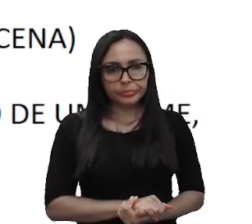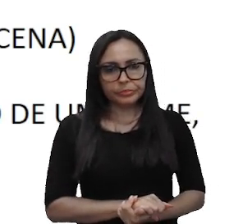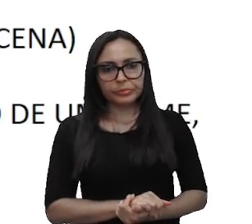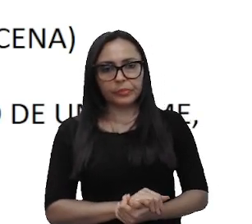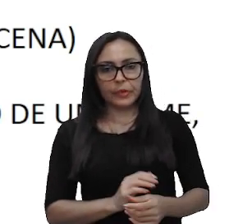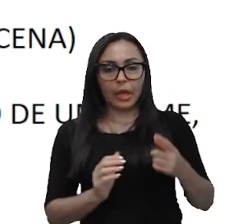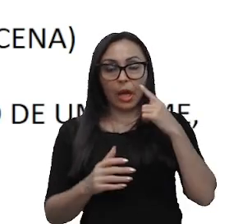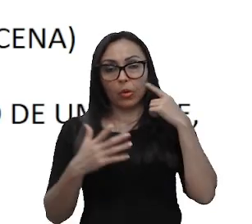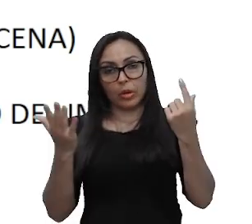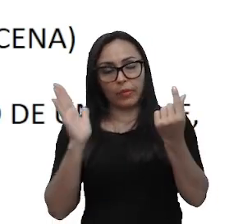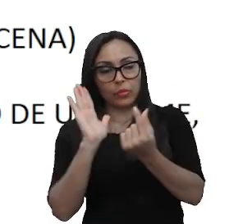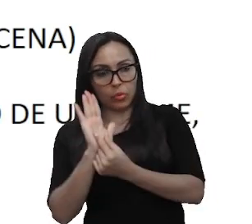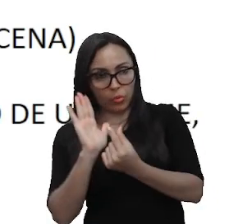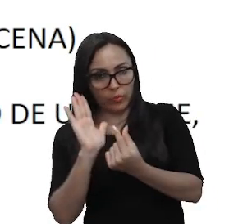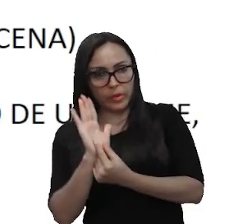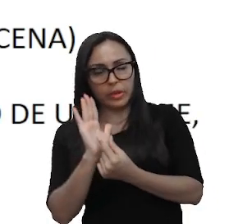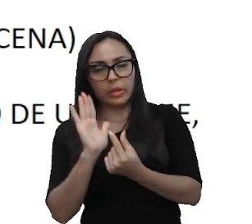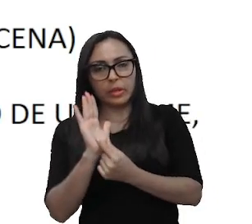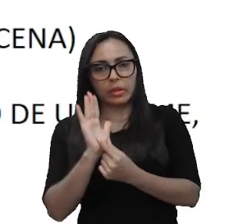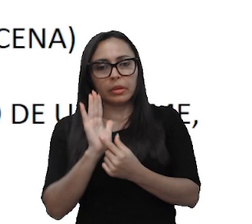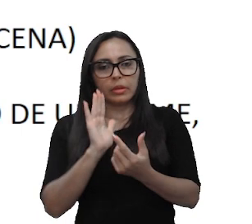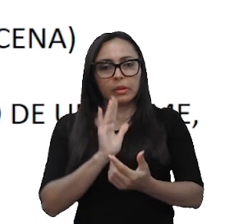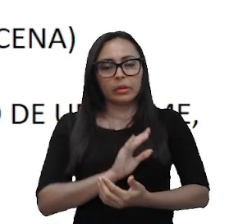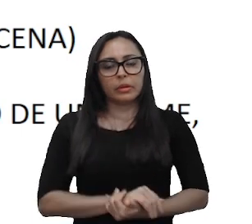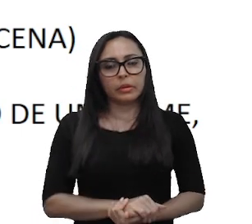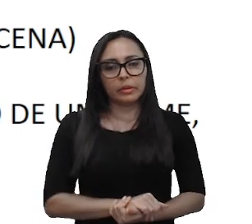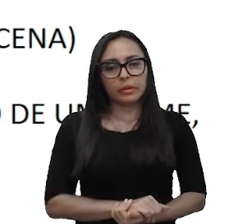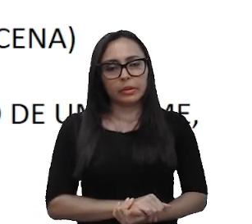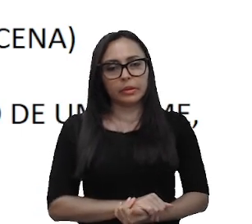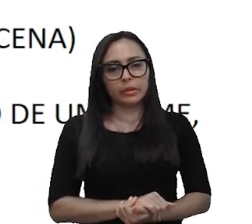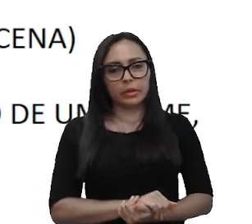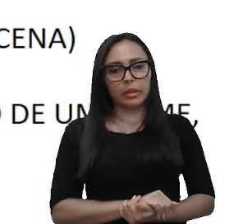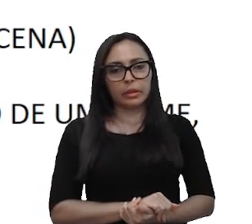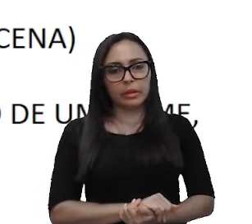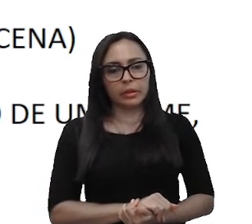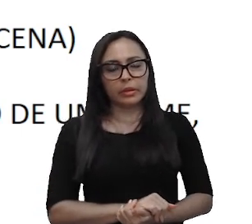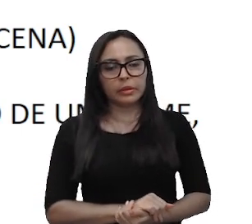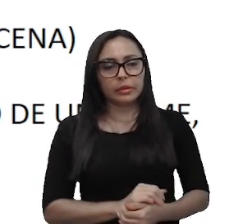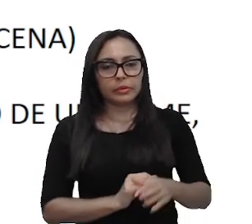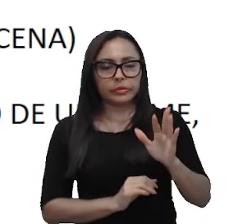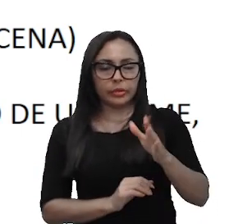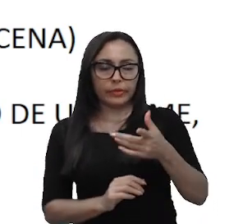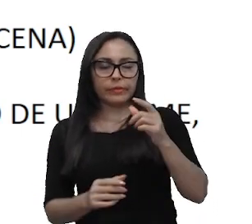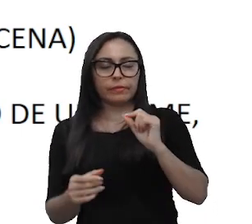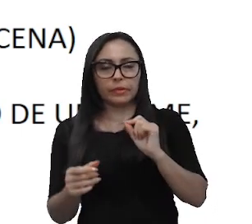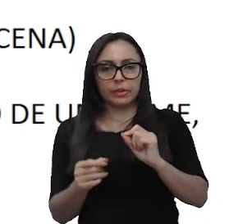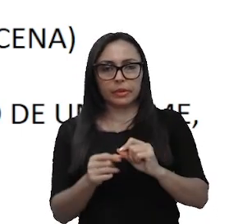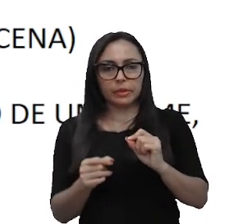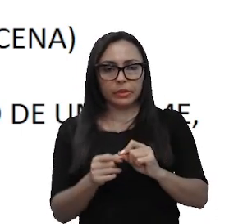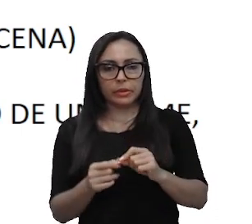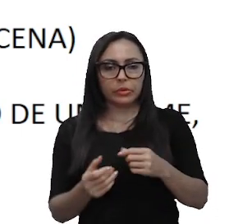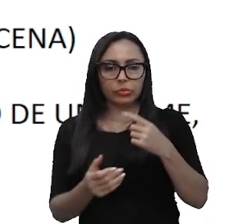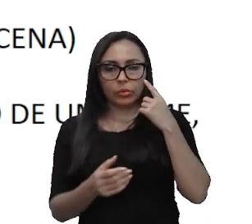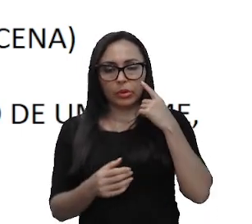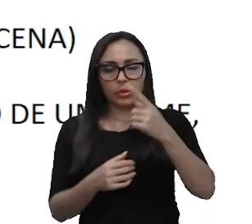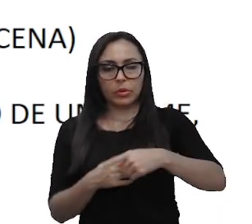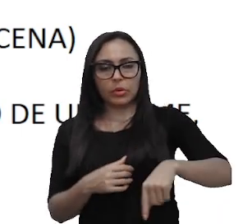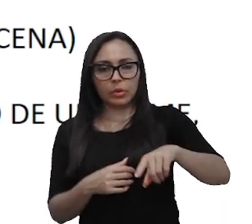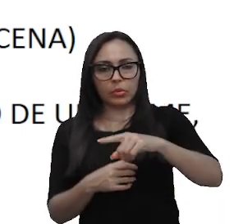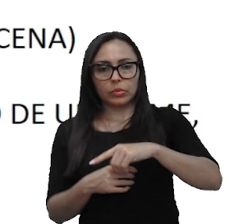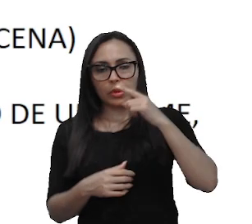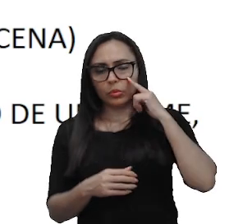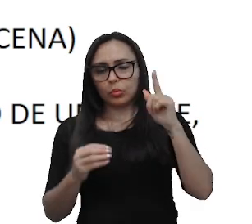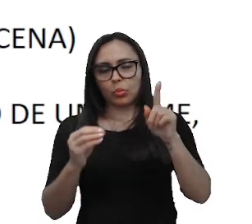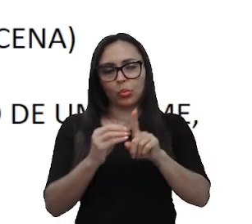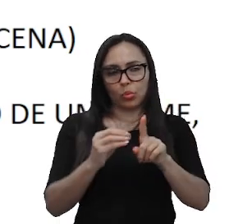software, pelo Celtics, tá? Então você já está aí, fez a sua, tá? Você tem a sua conta no Google,